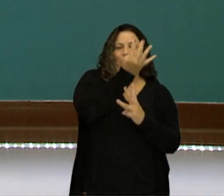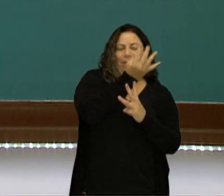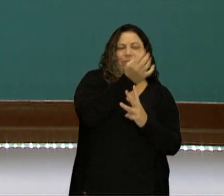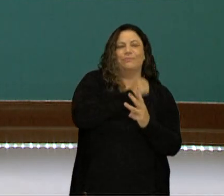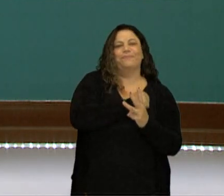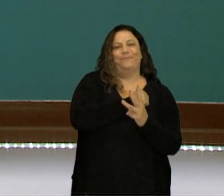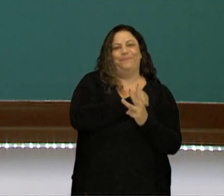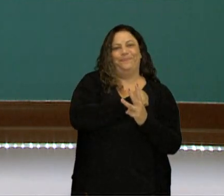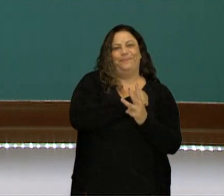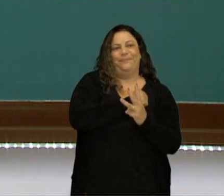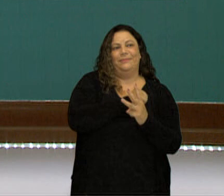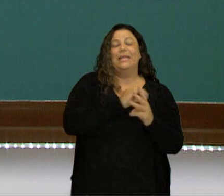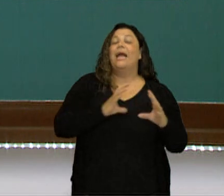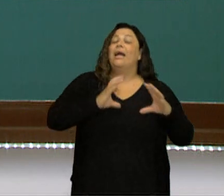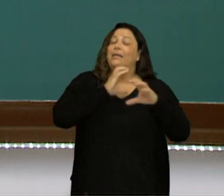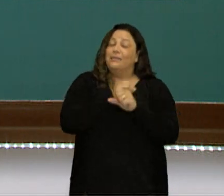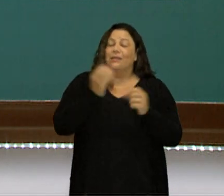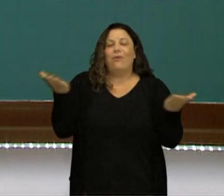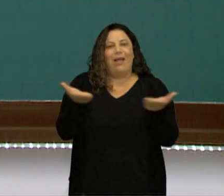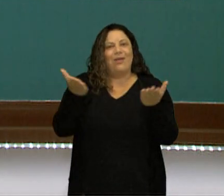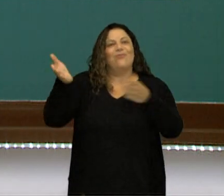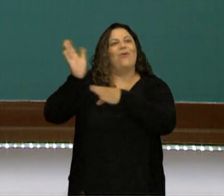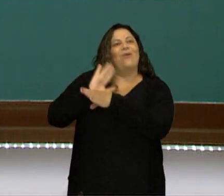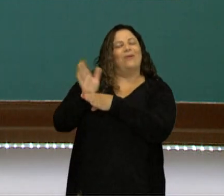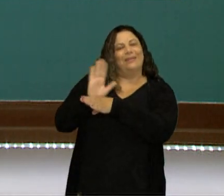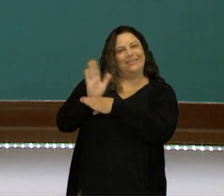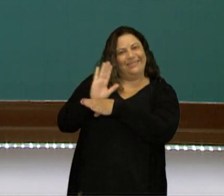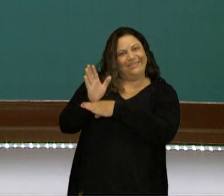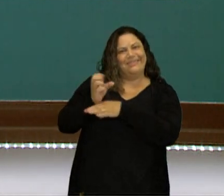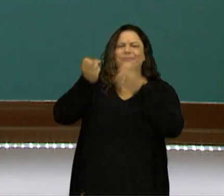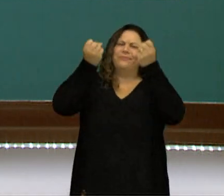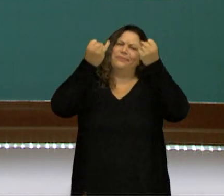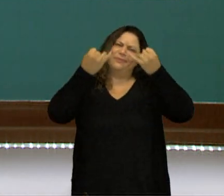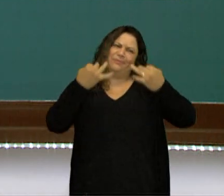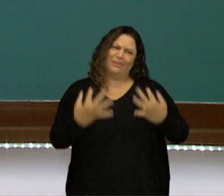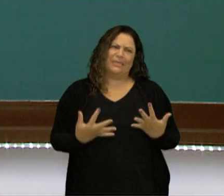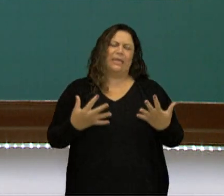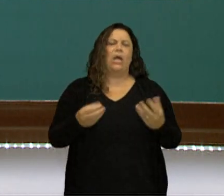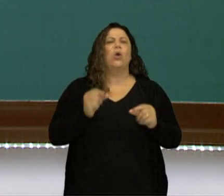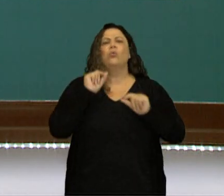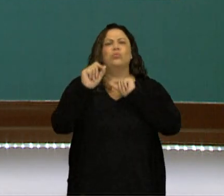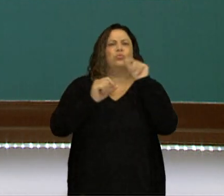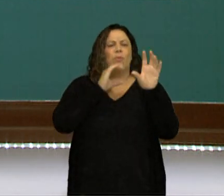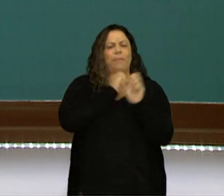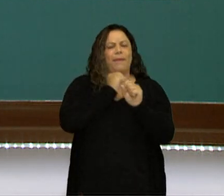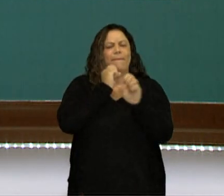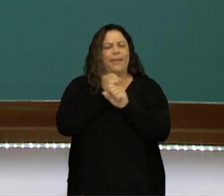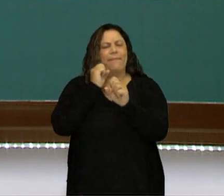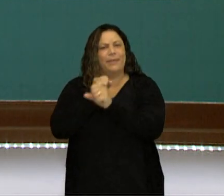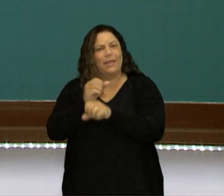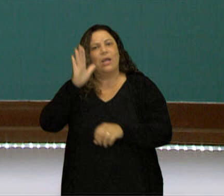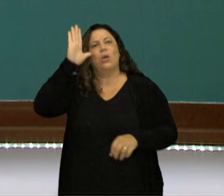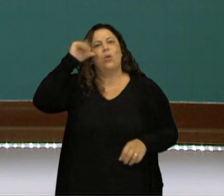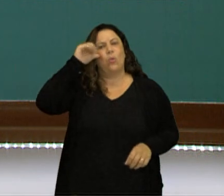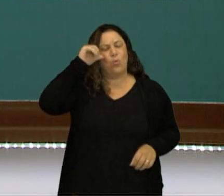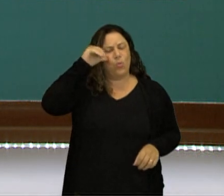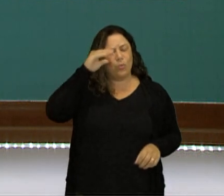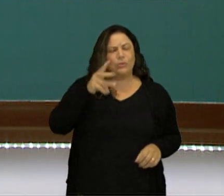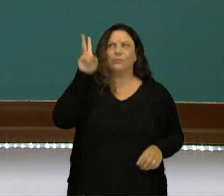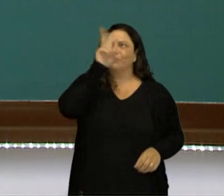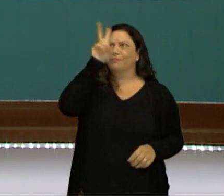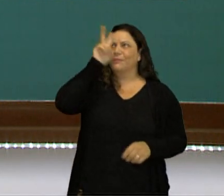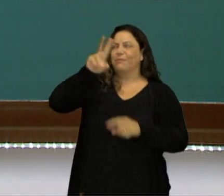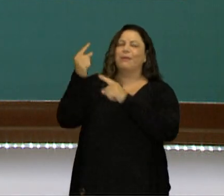4. Então, nesse vídeo, nós falamos sobre adição. Trouxemos algumas curiosidades da história da adição